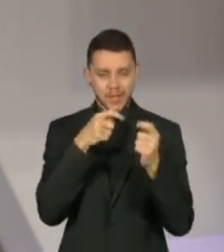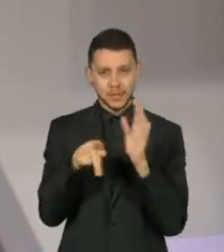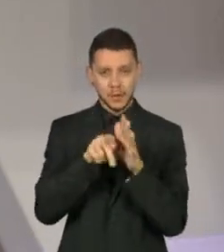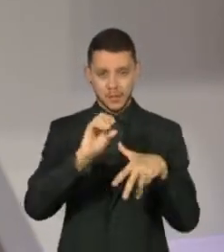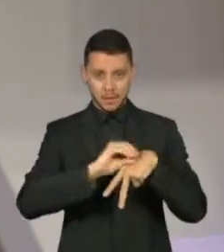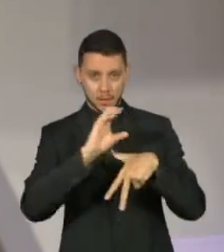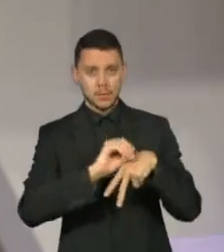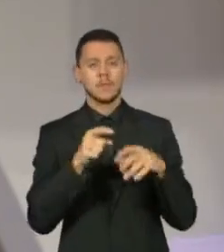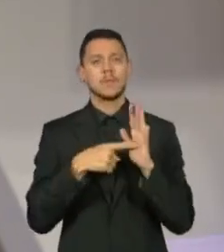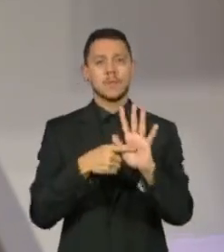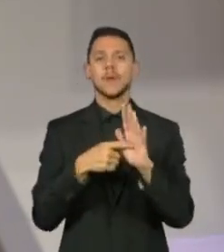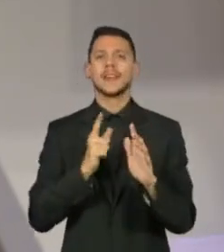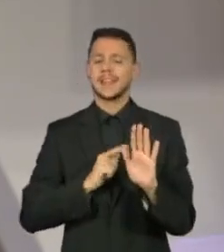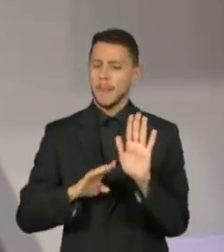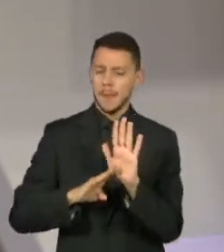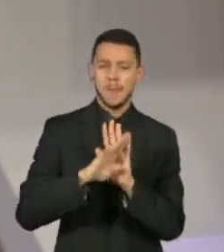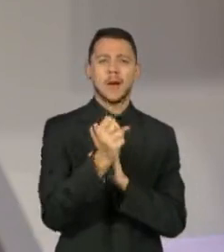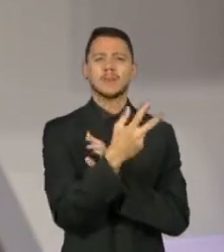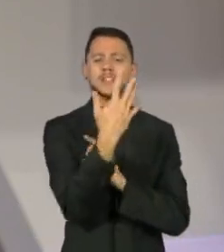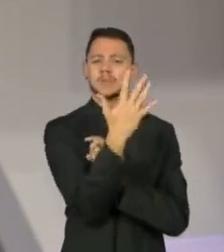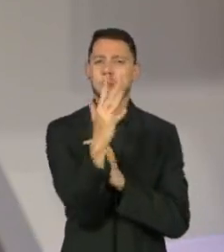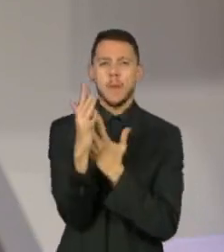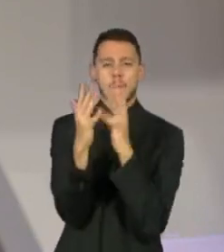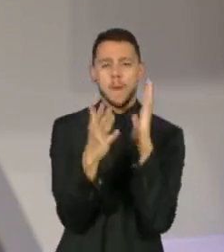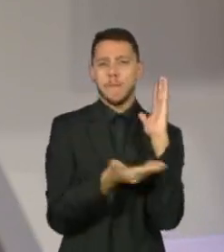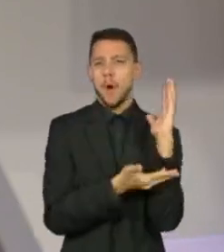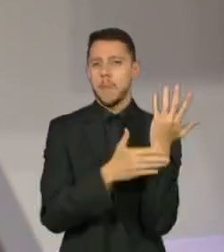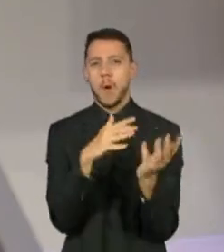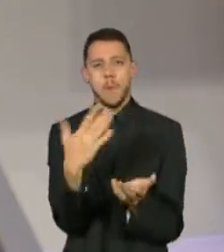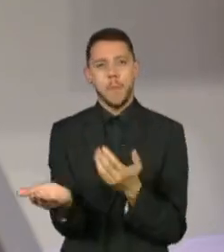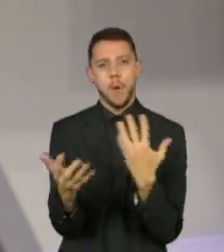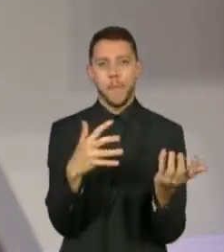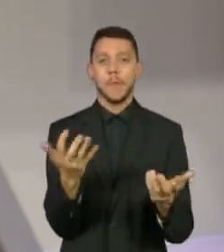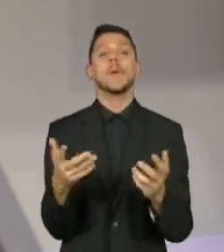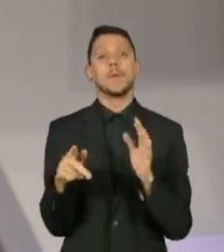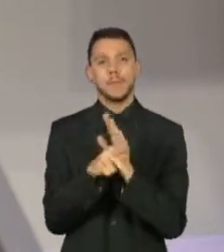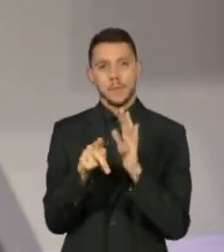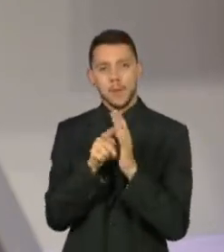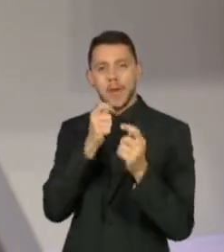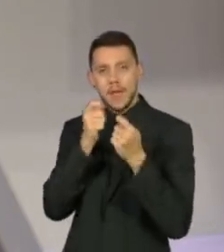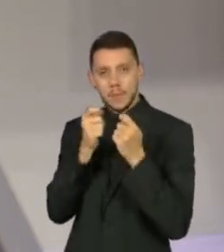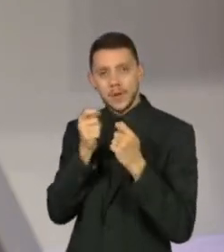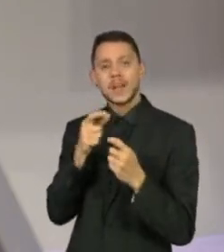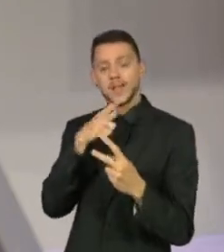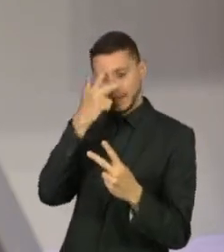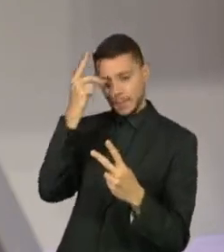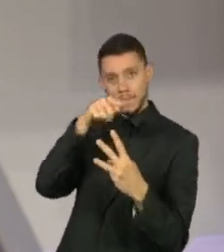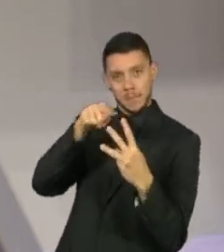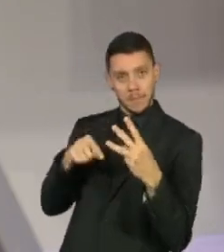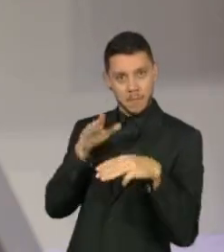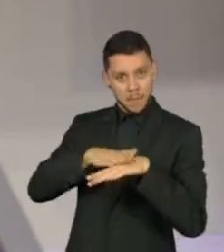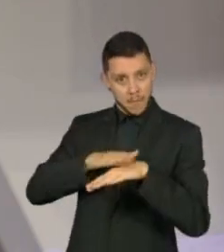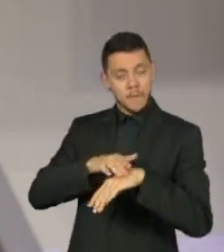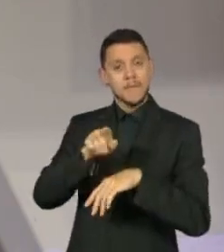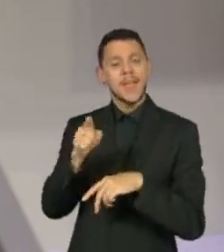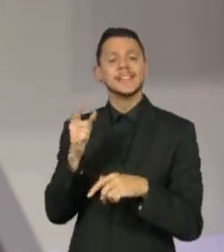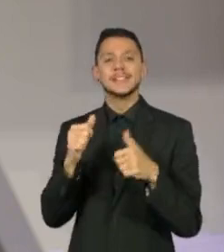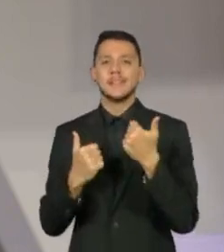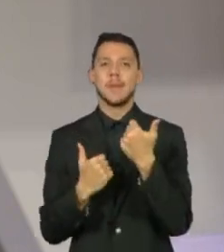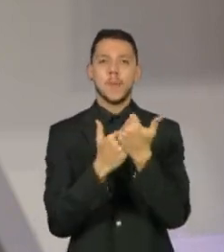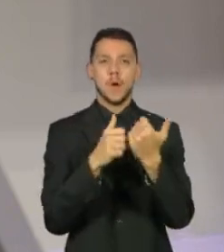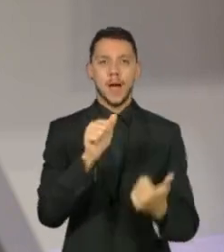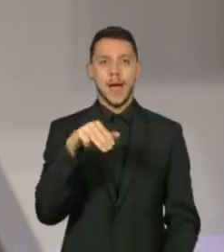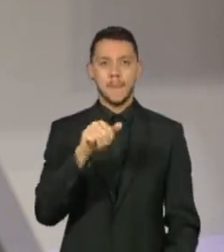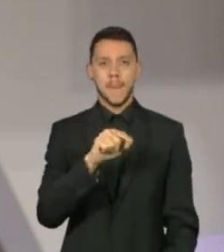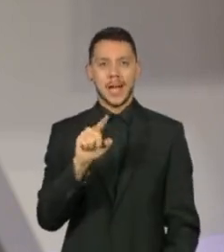desmatamento no Brasil. As reportagens de Laís Duarte, Adriano Tavares e Erinaldo Clemente foram produzidas com apoio do Amazon